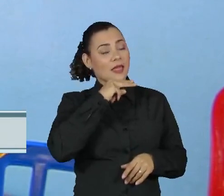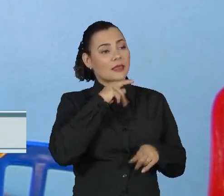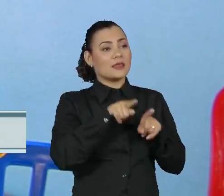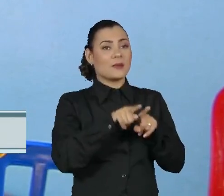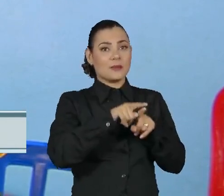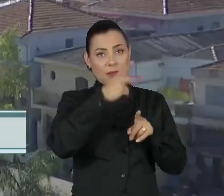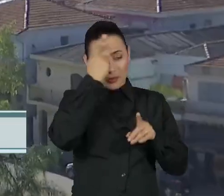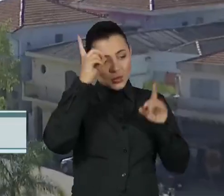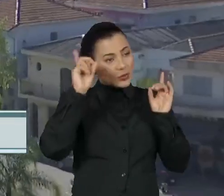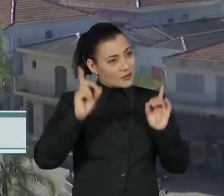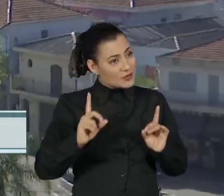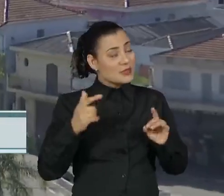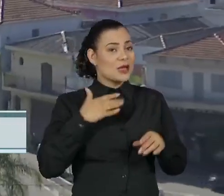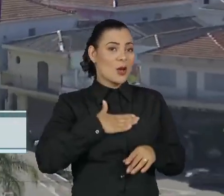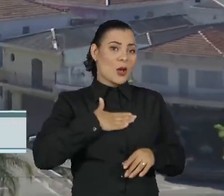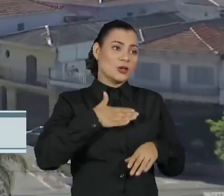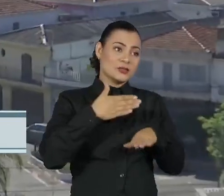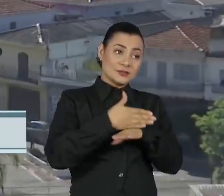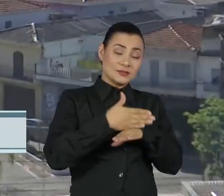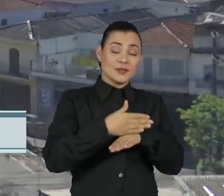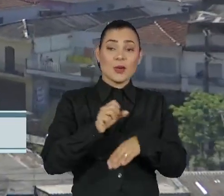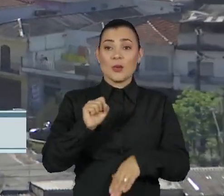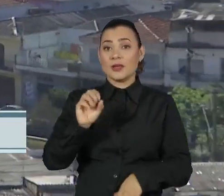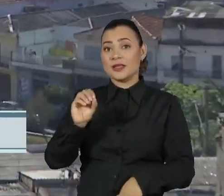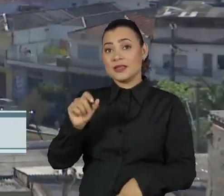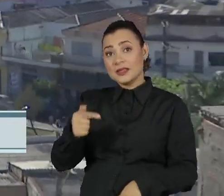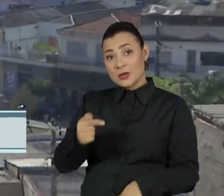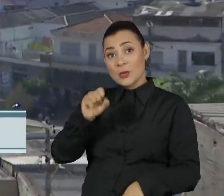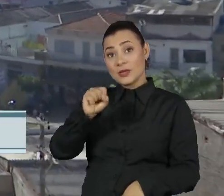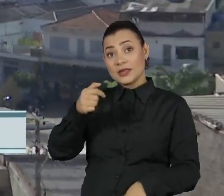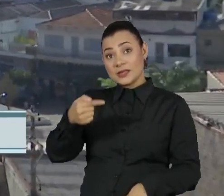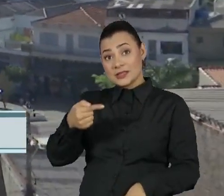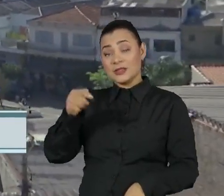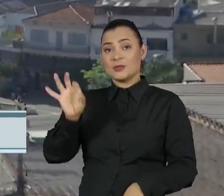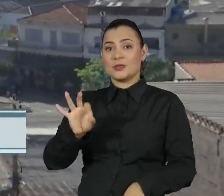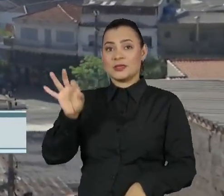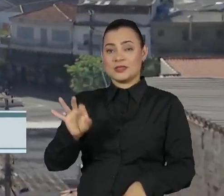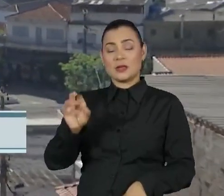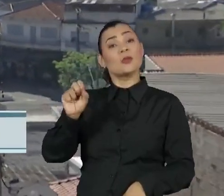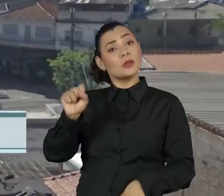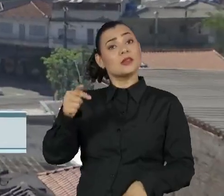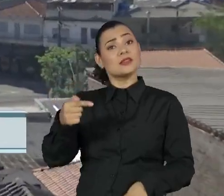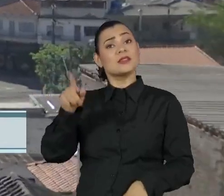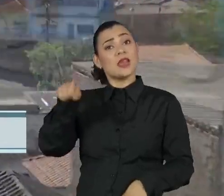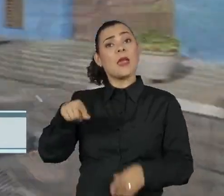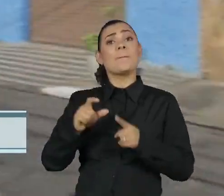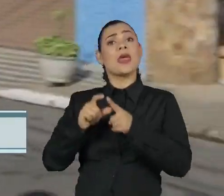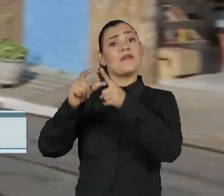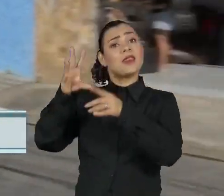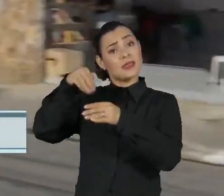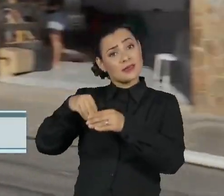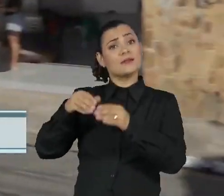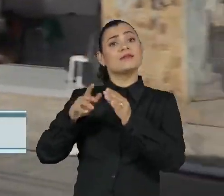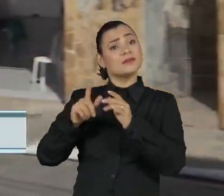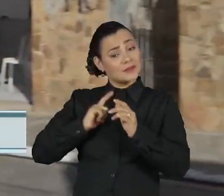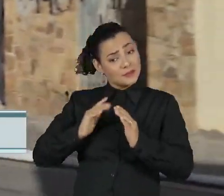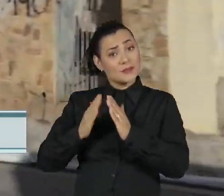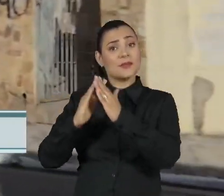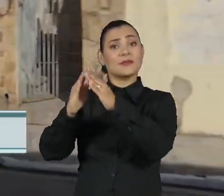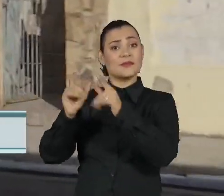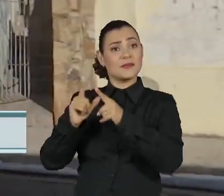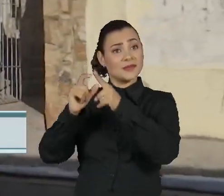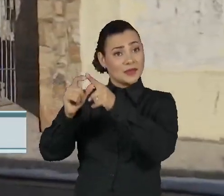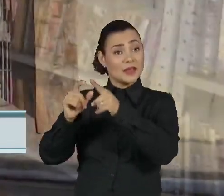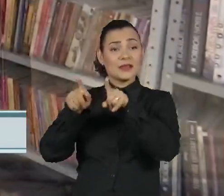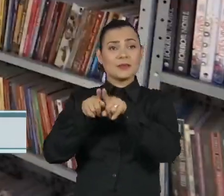ela gosta de vir para cá. 87% das bibliotecas comunitárias estão na periferia das cidades, em regiões com alto